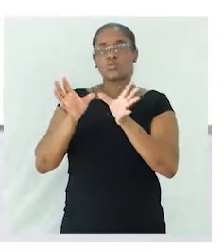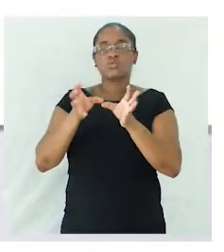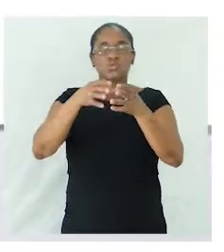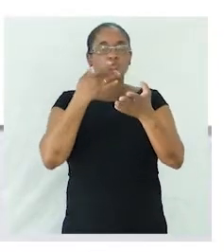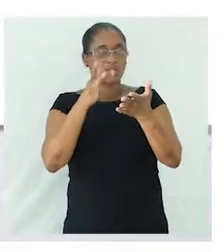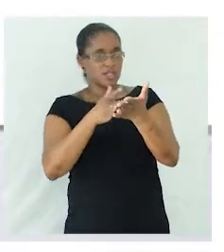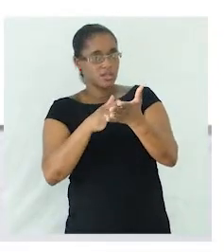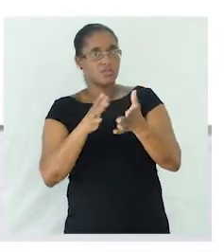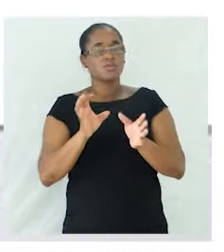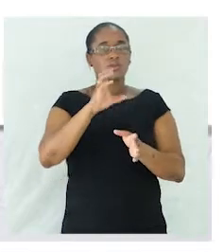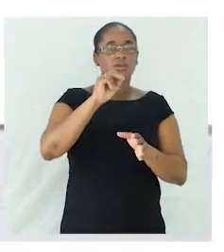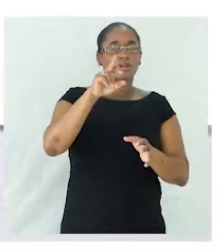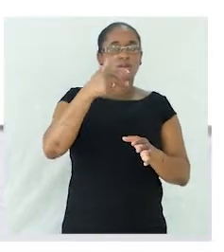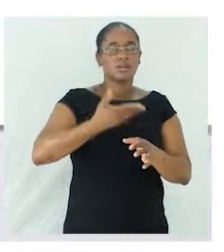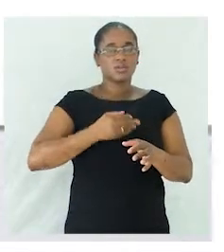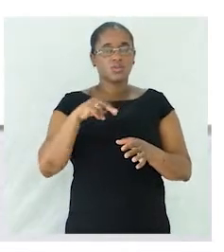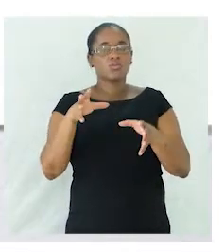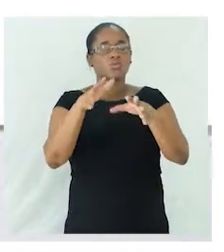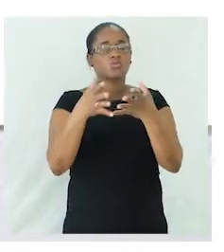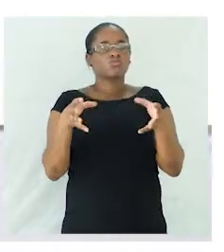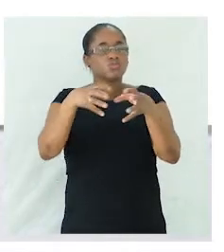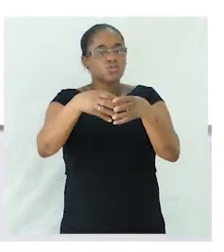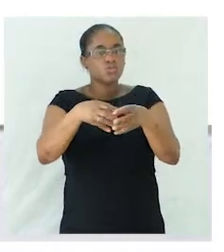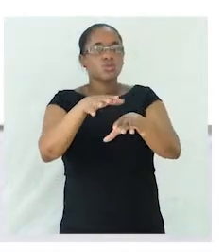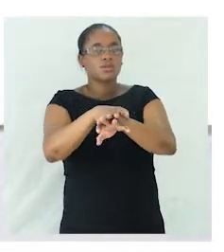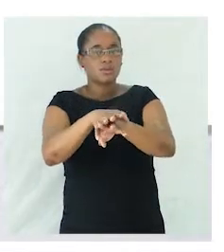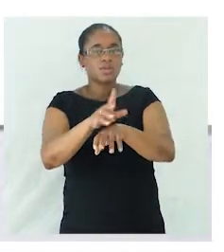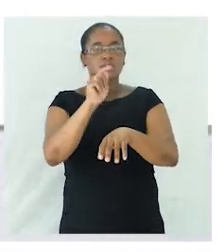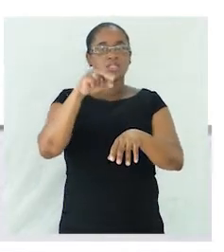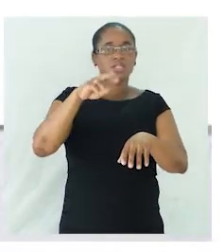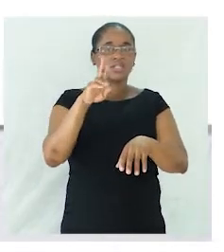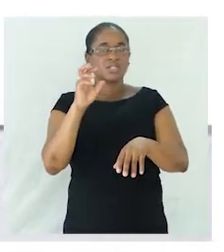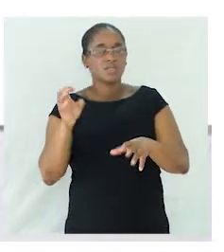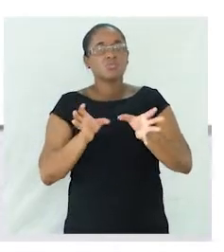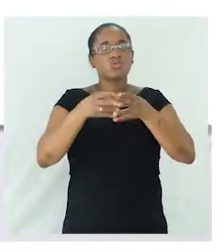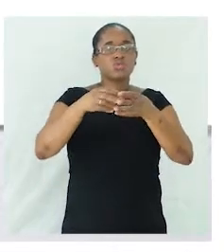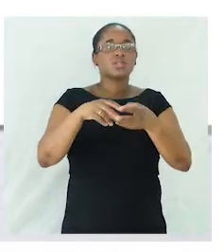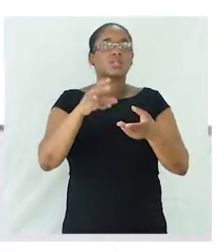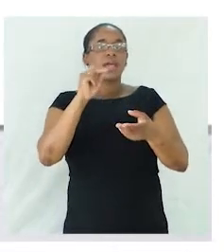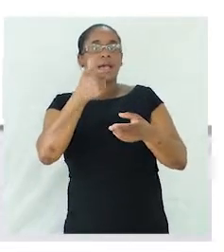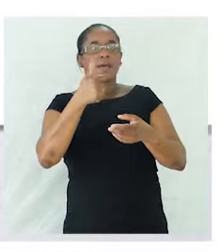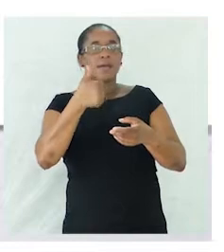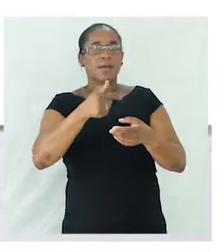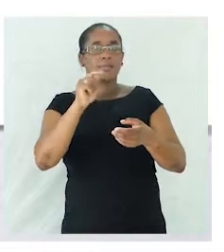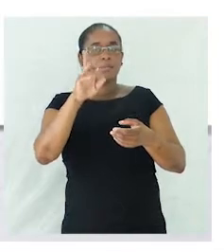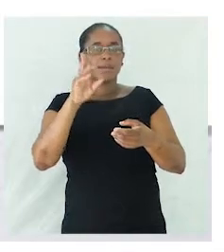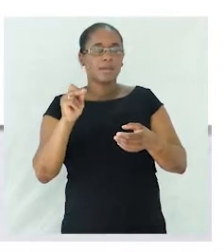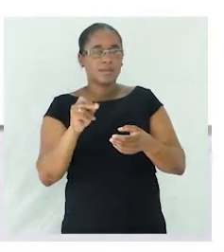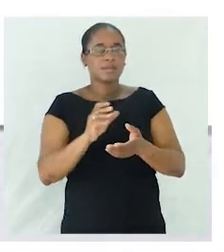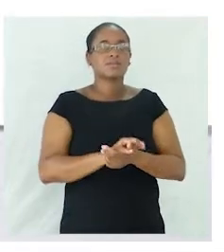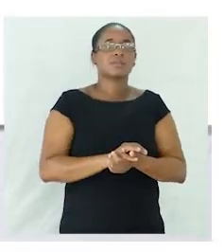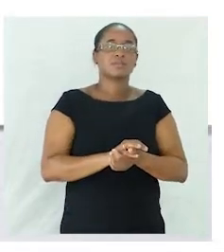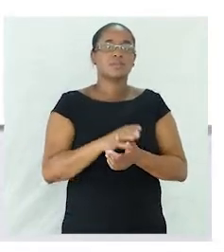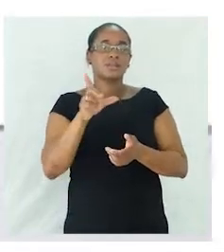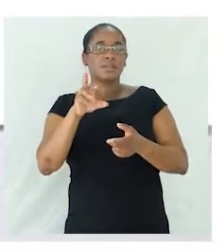Um cardume é um conjunto de peixes. Um enxame, conjunto de abelhas. Rebanho, conjunto de ovelhas. E